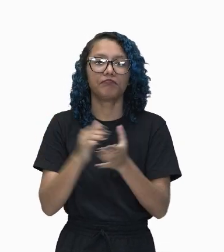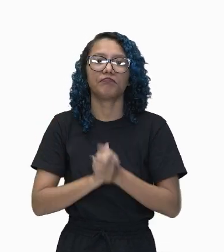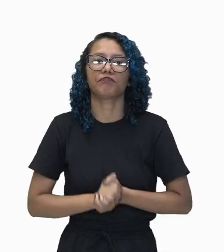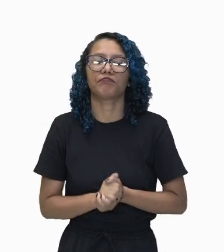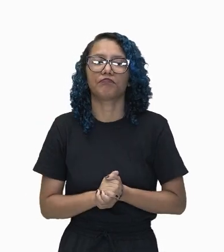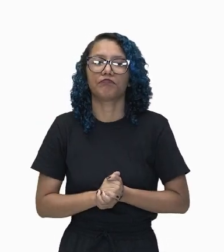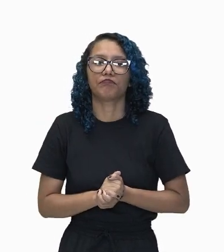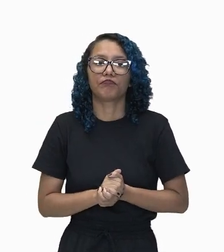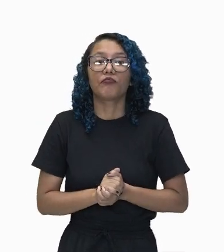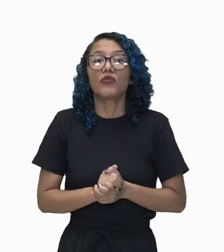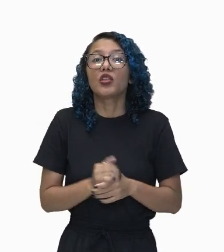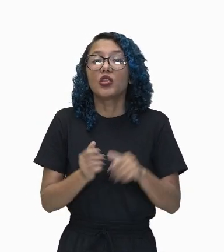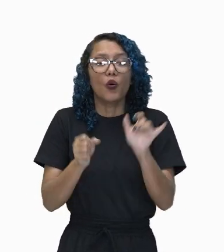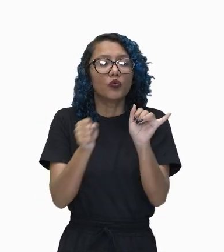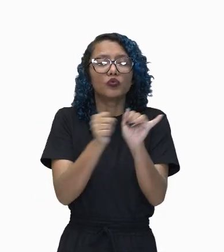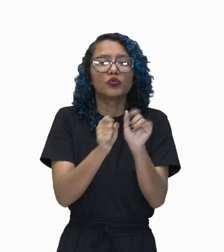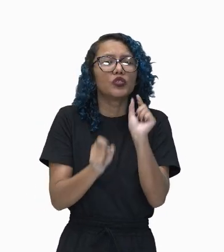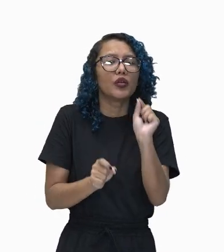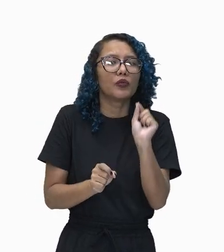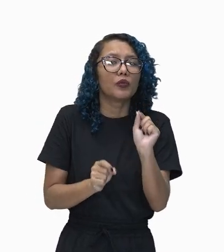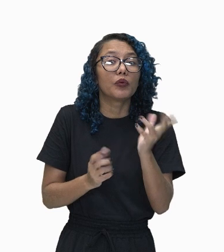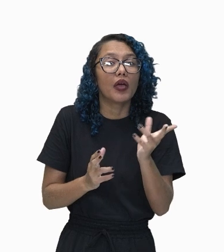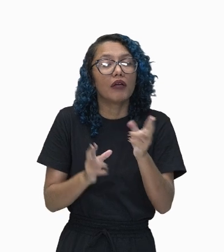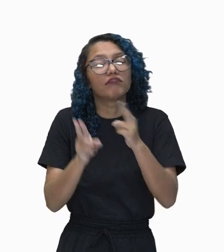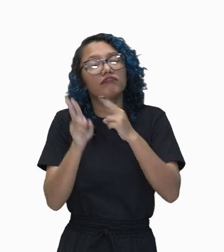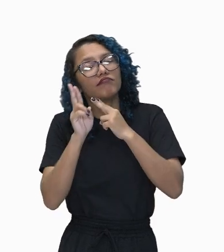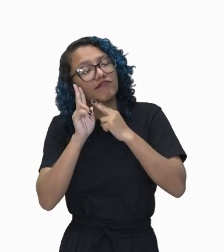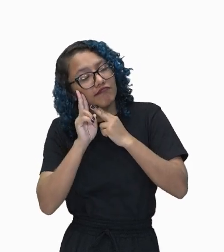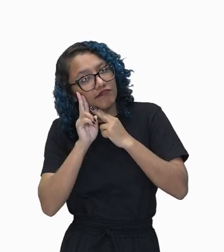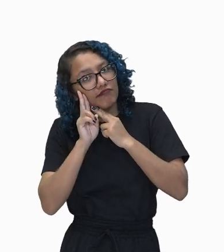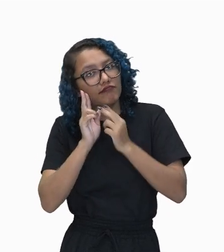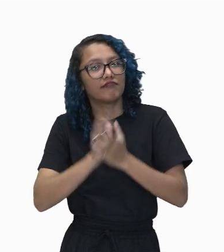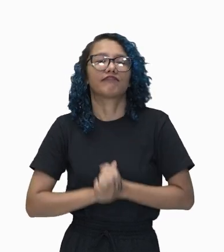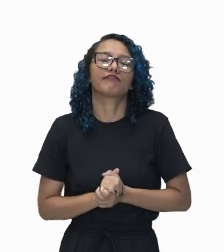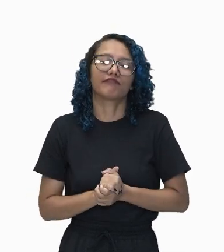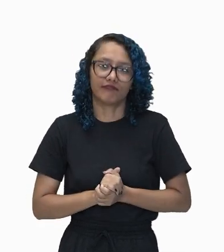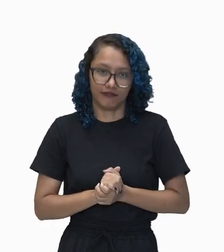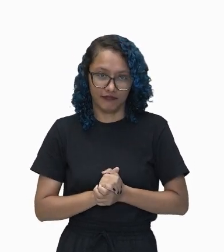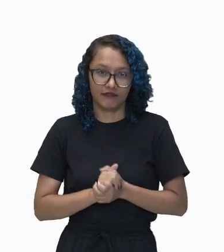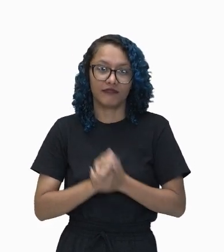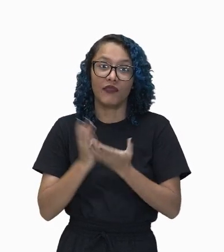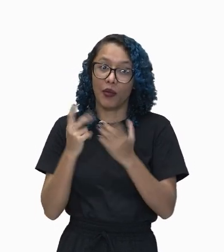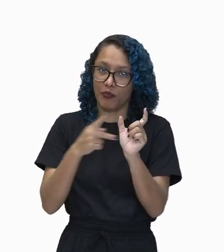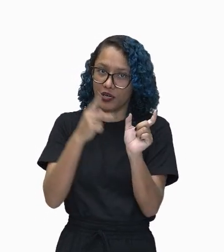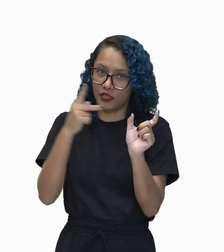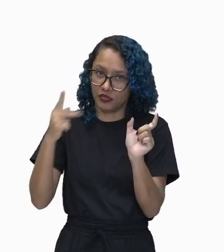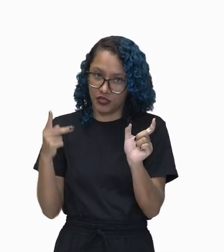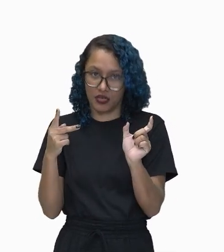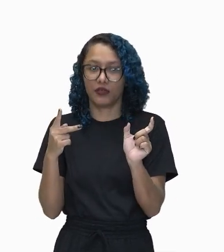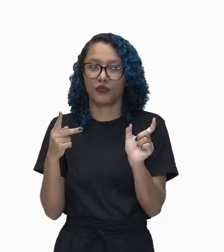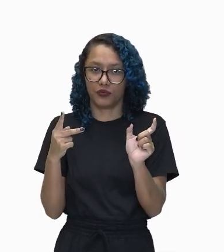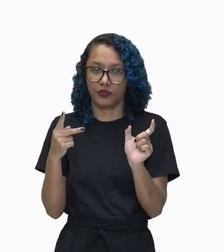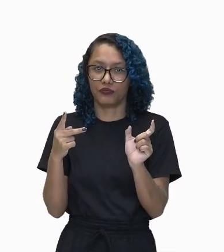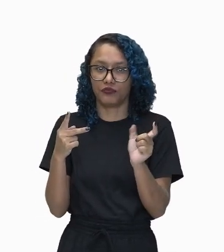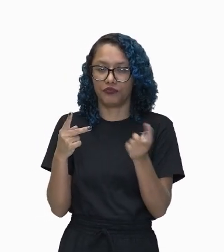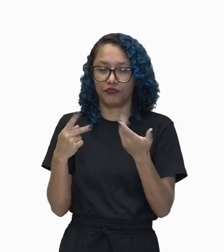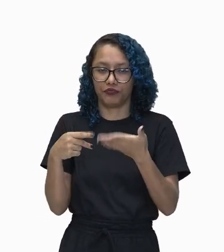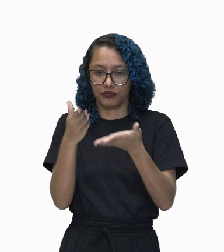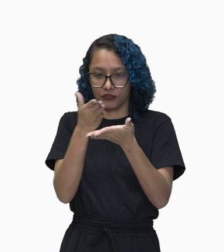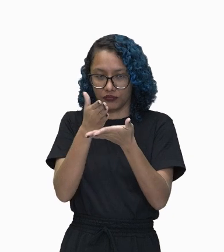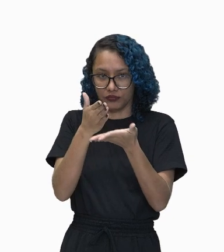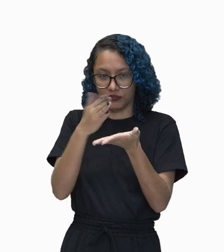Que ele cochilava. Então tá aí o nosso predicado. O porteiro do